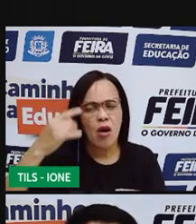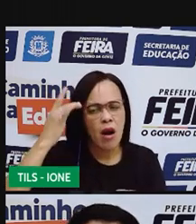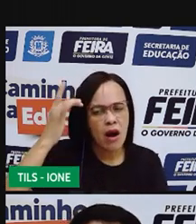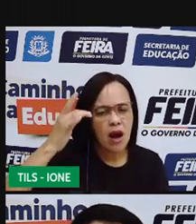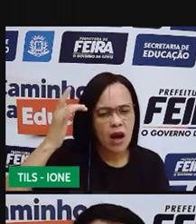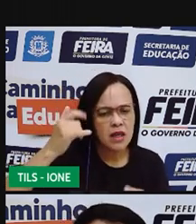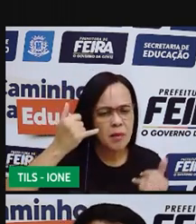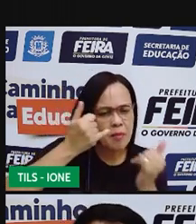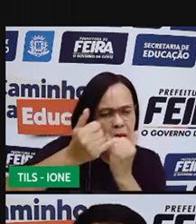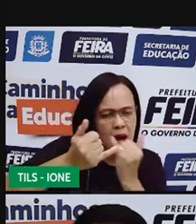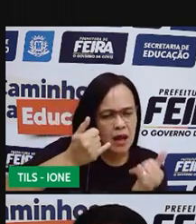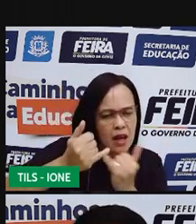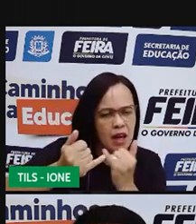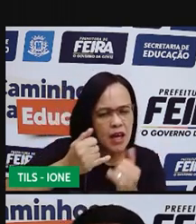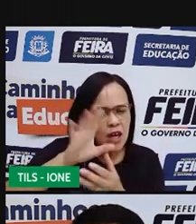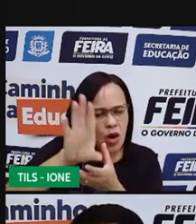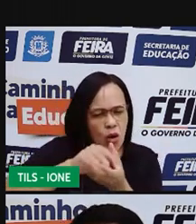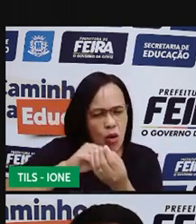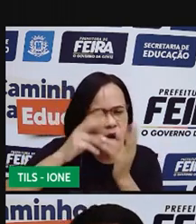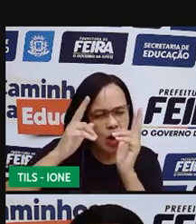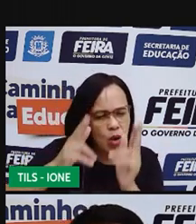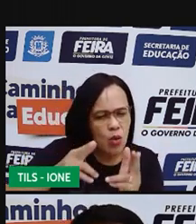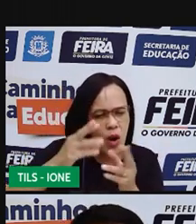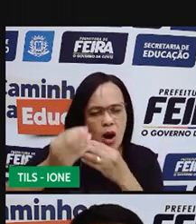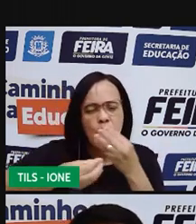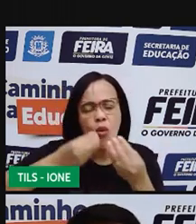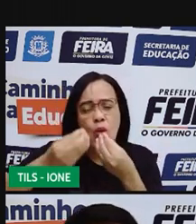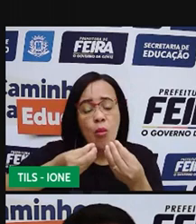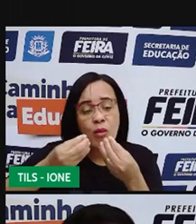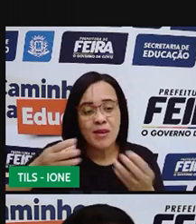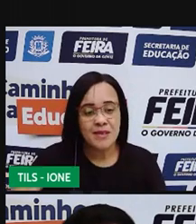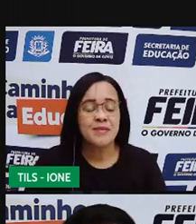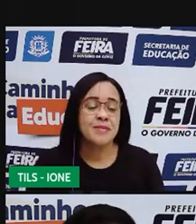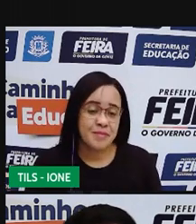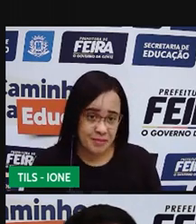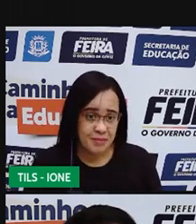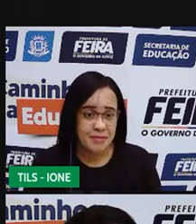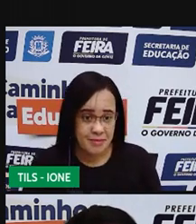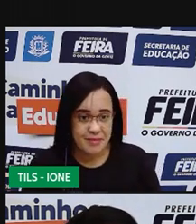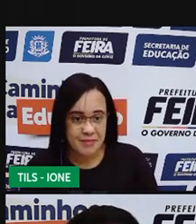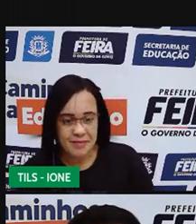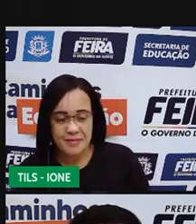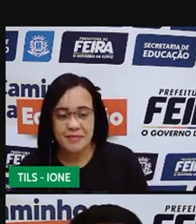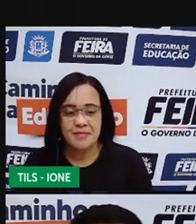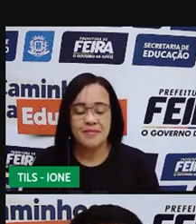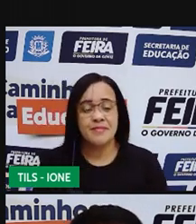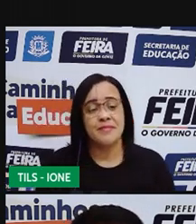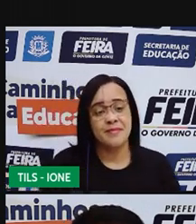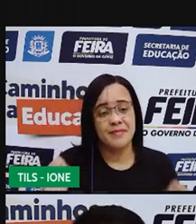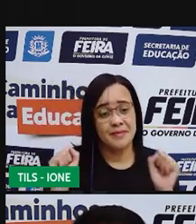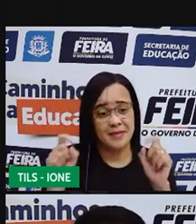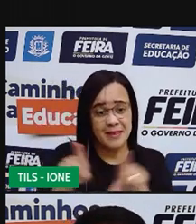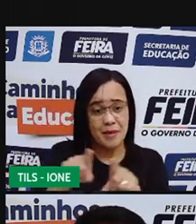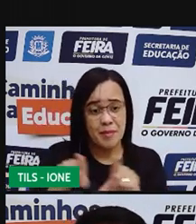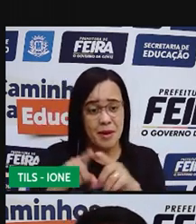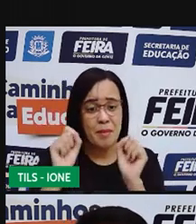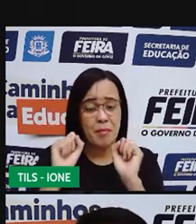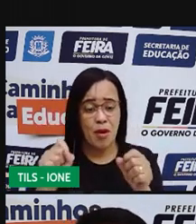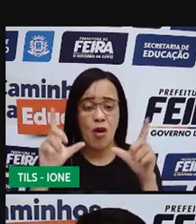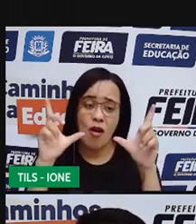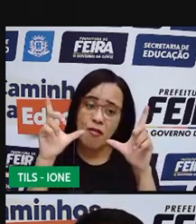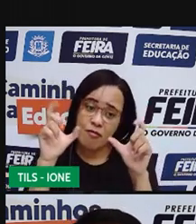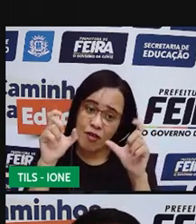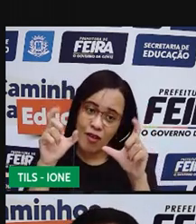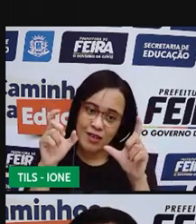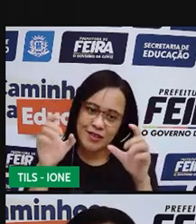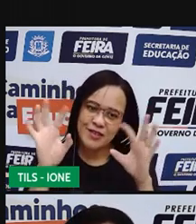E também você pode pedir para os seus responsáveis te mostrarem fotos dos seus familiares, para que você